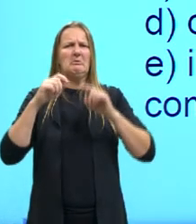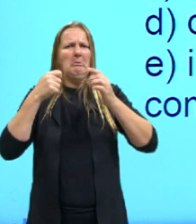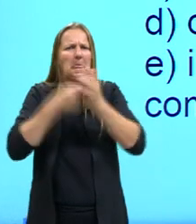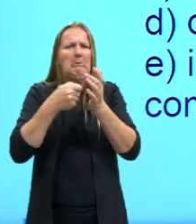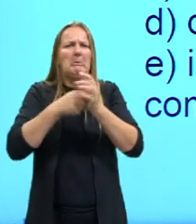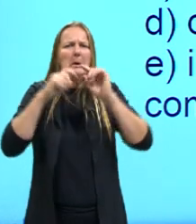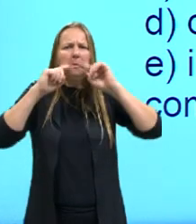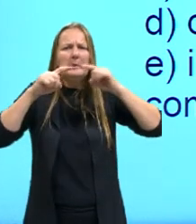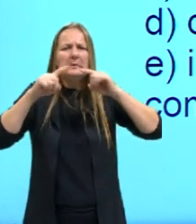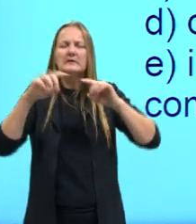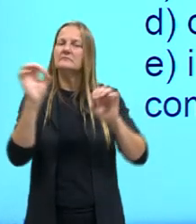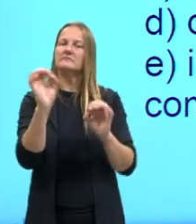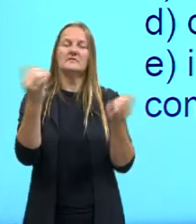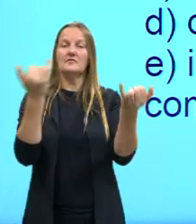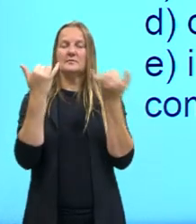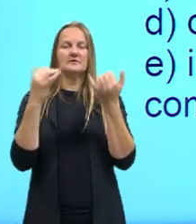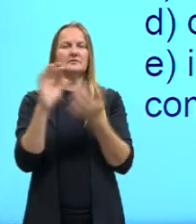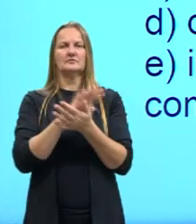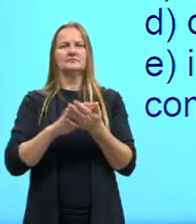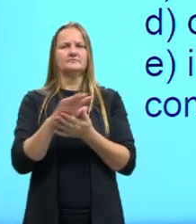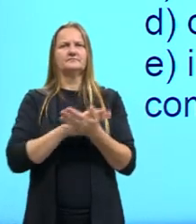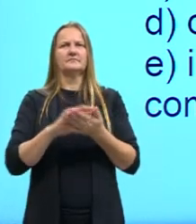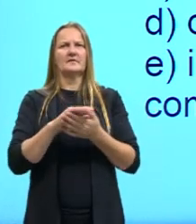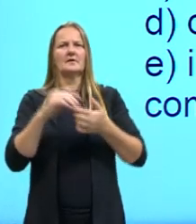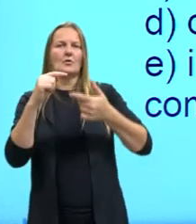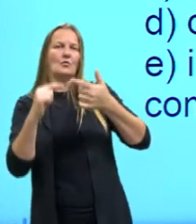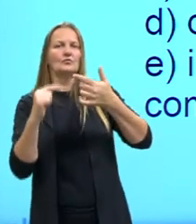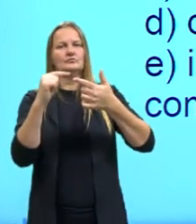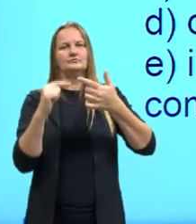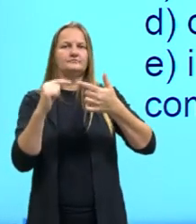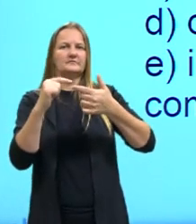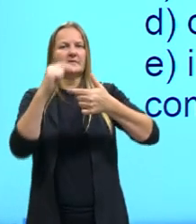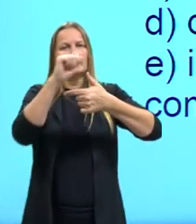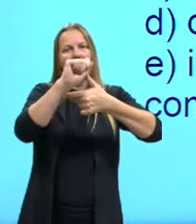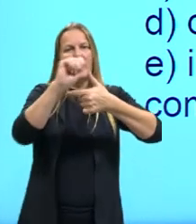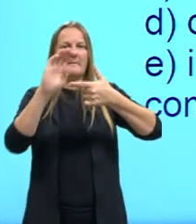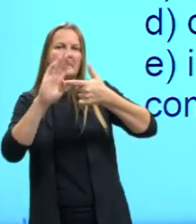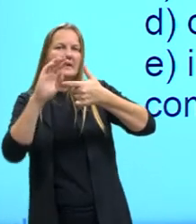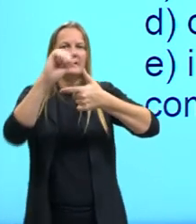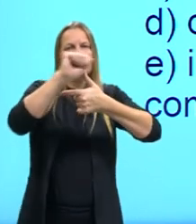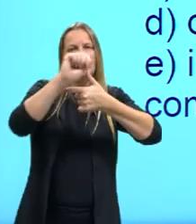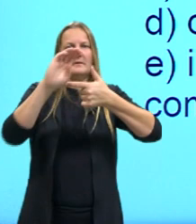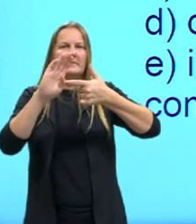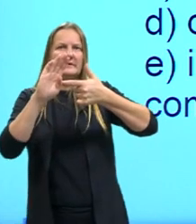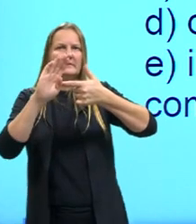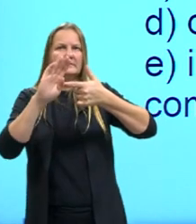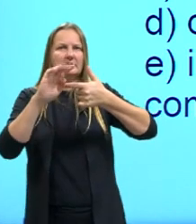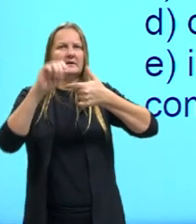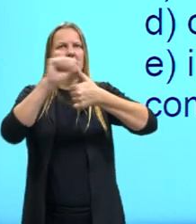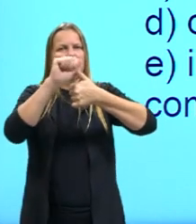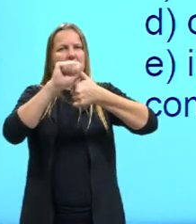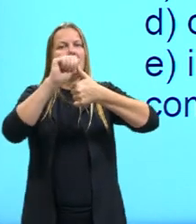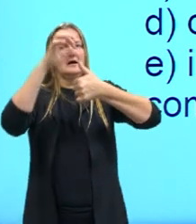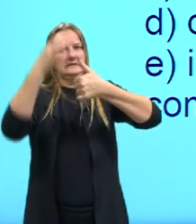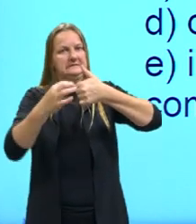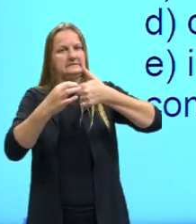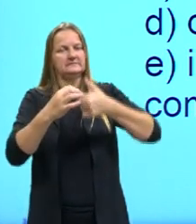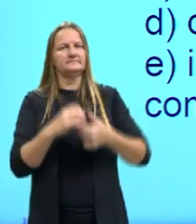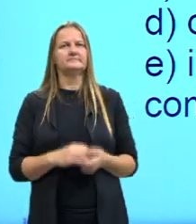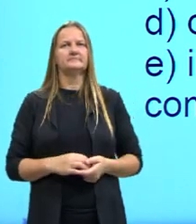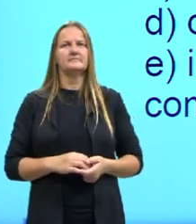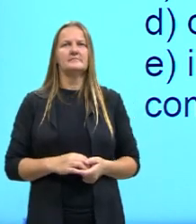informações que estão ali a gente poderia ficar entre as duas primeiras a nossa resposta correta vai ser é a letra A